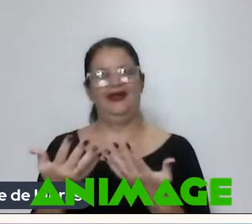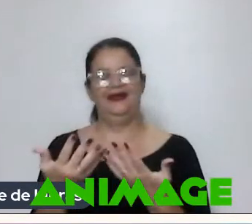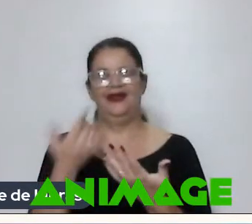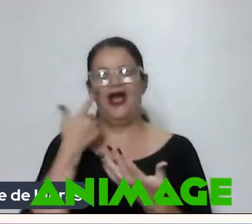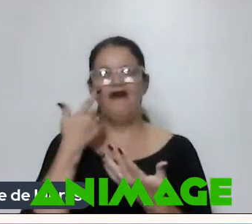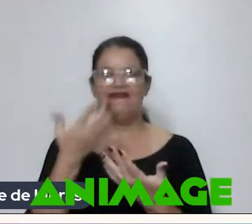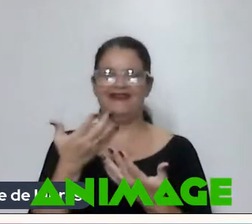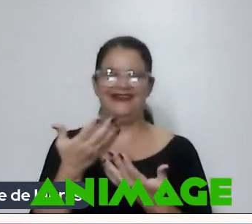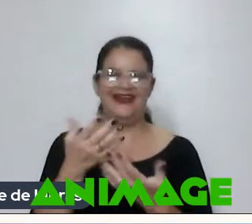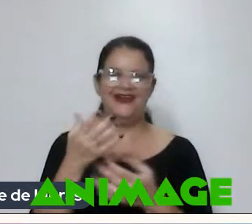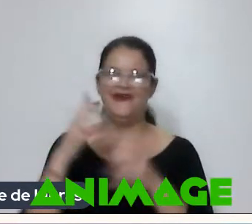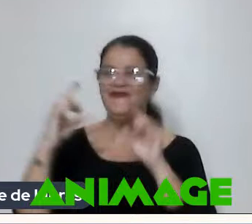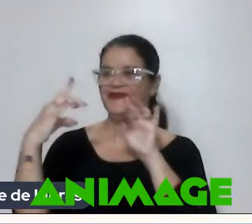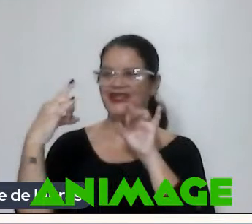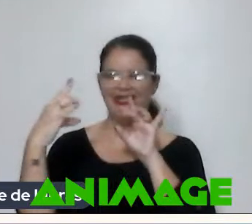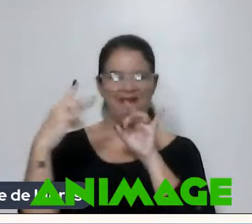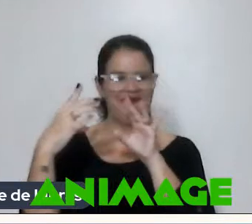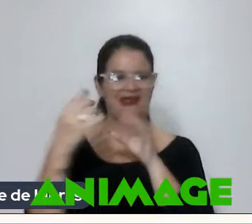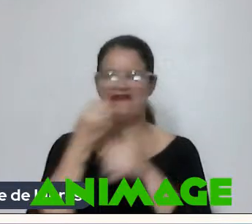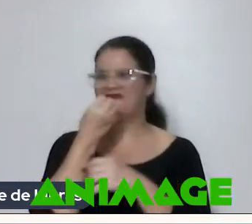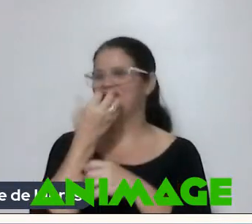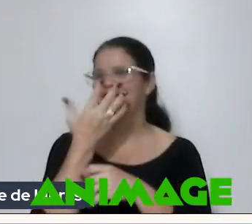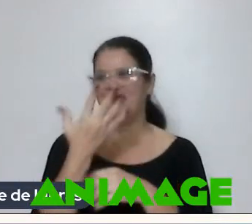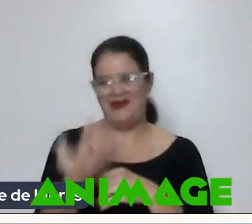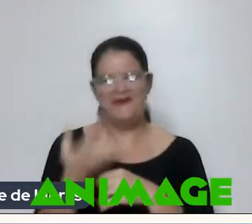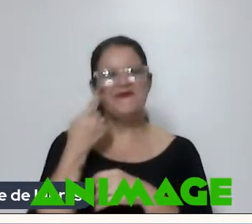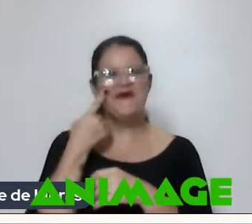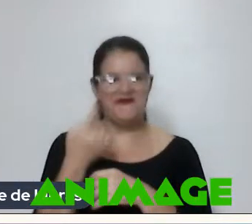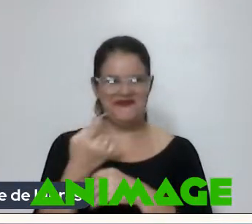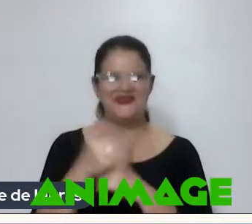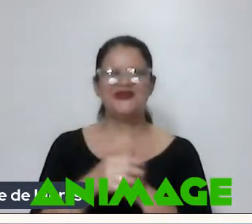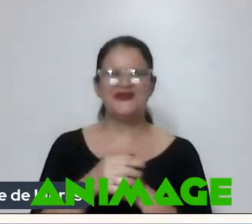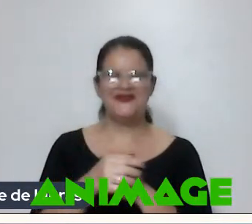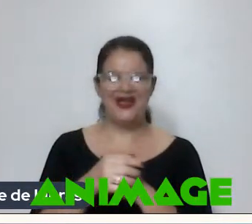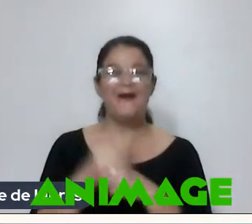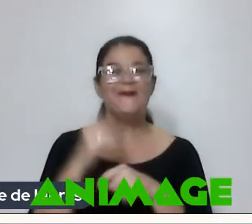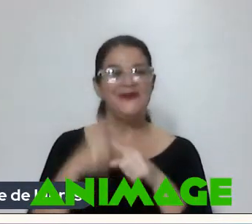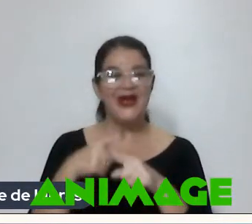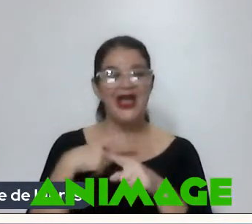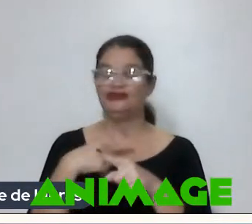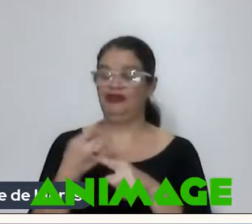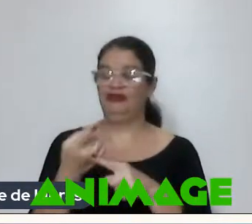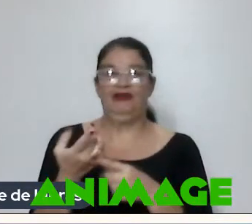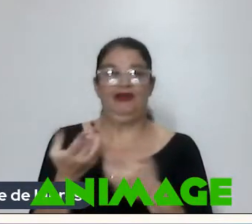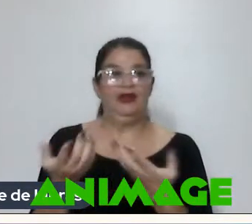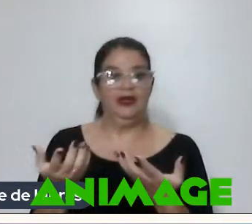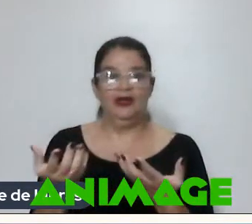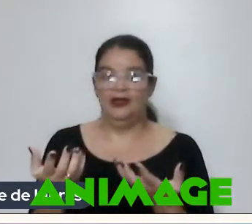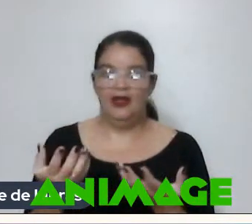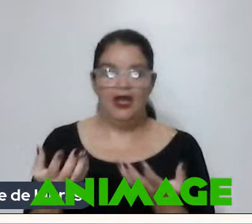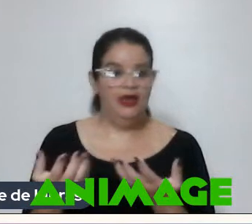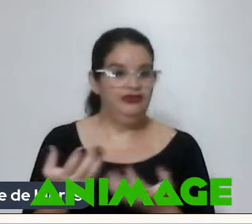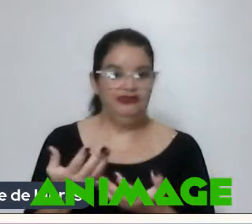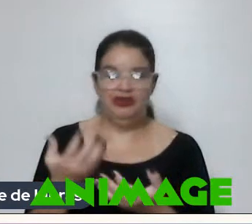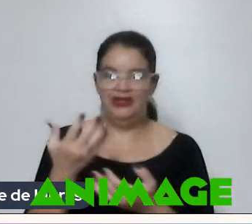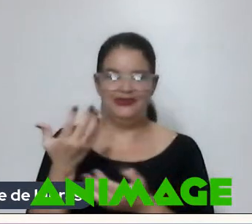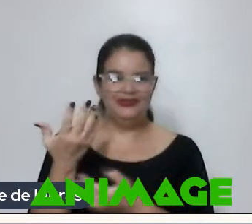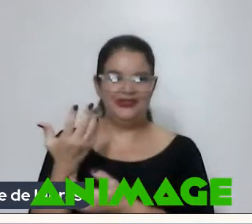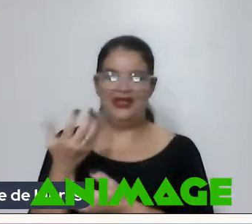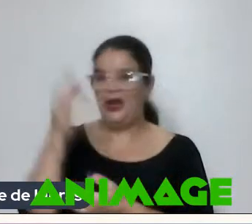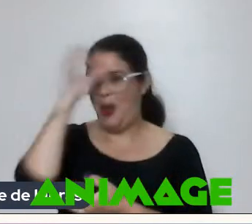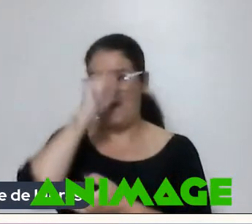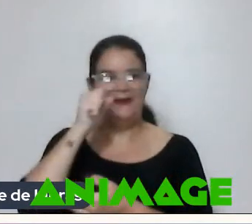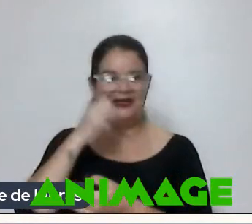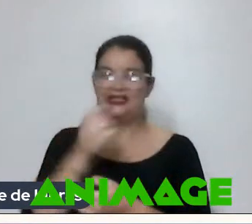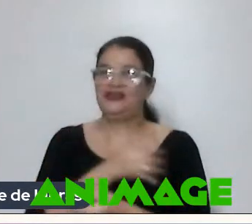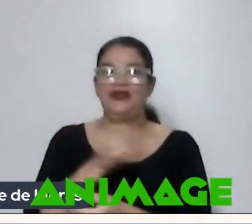O feedback Foi bem bom Assim Viu Ele Porque a gente Ficava morrendo Né A gente não aprende A gente fica morrendo De medo